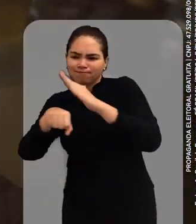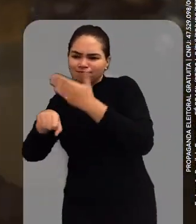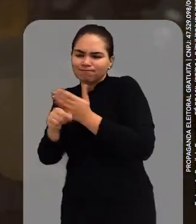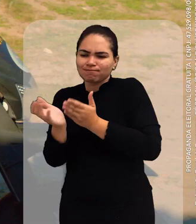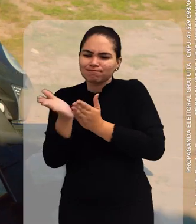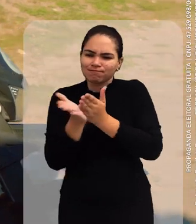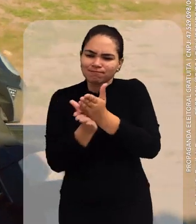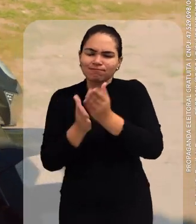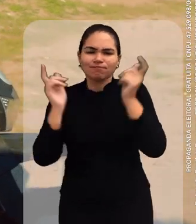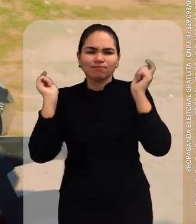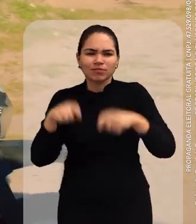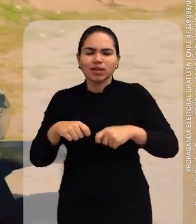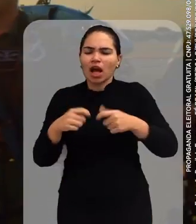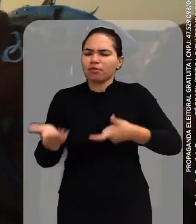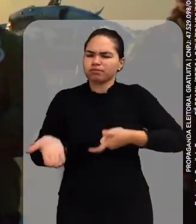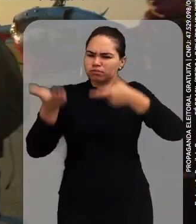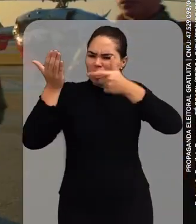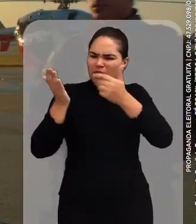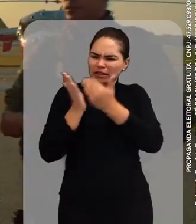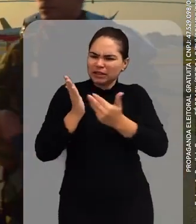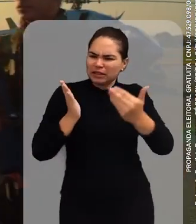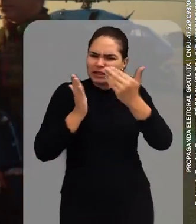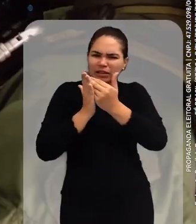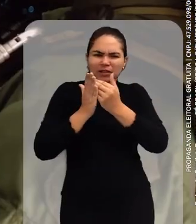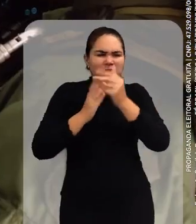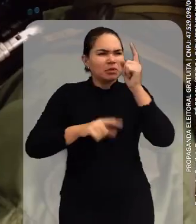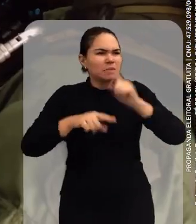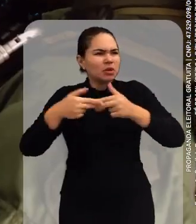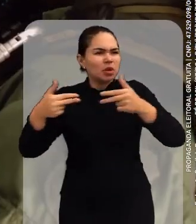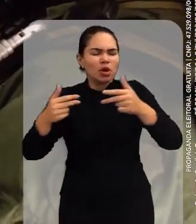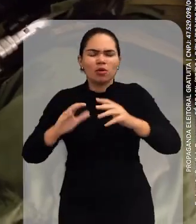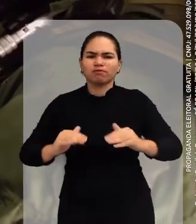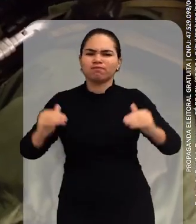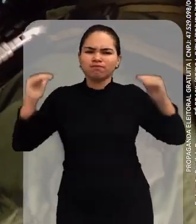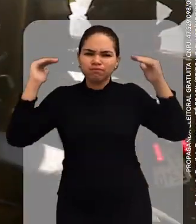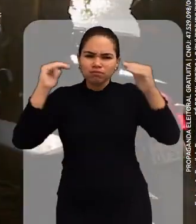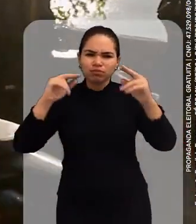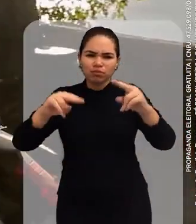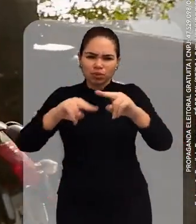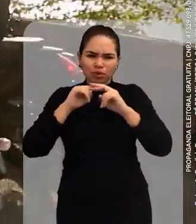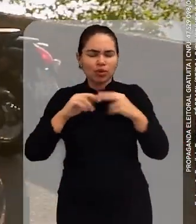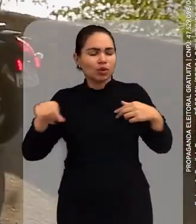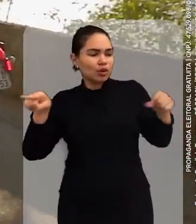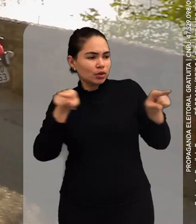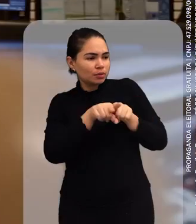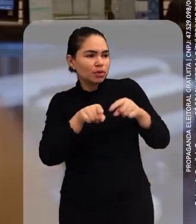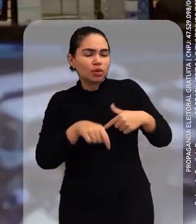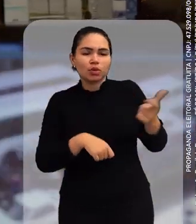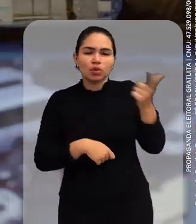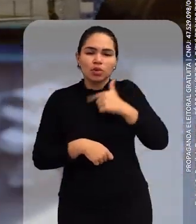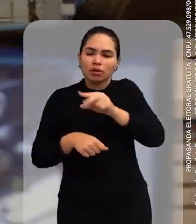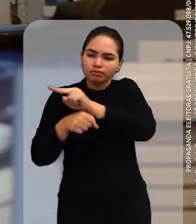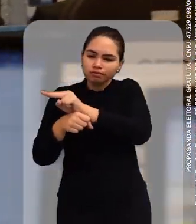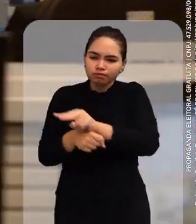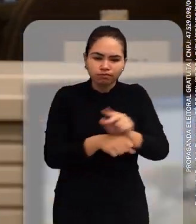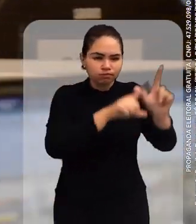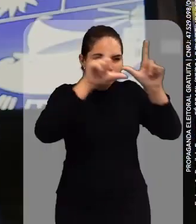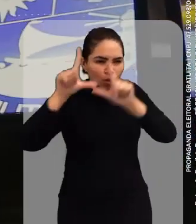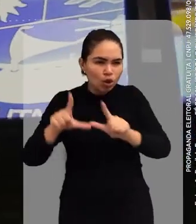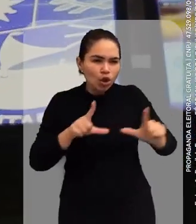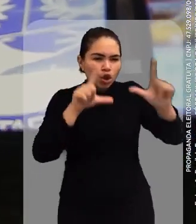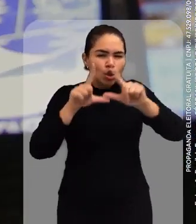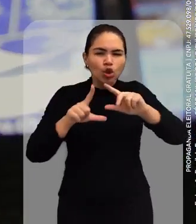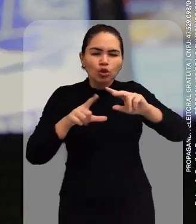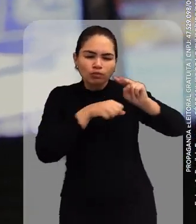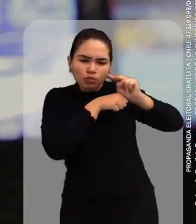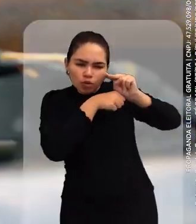permanente e equipamentos de última geração aos profissionais de segurança. Ampliar o raio e o vídeo monitoramento para